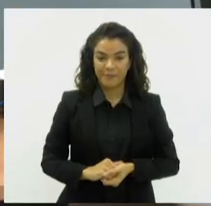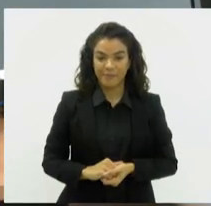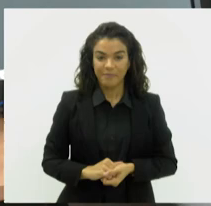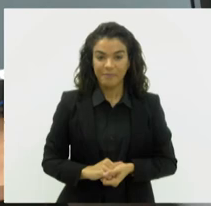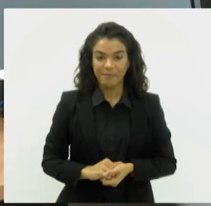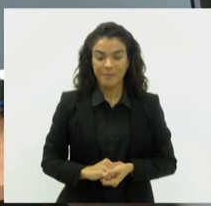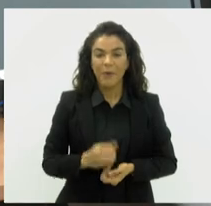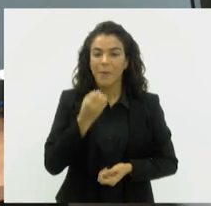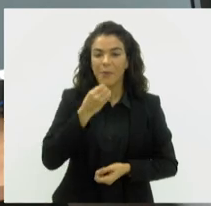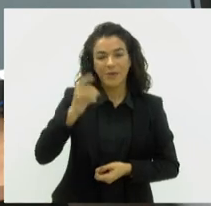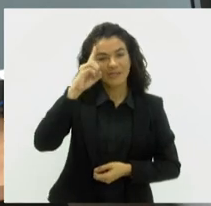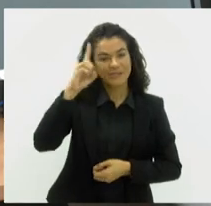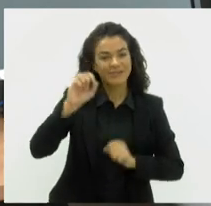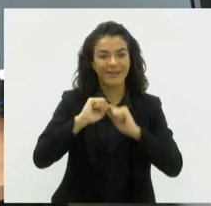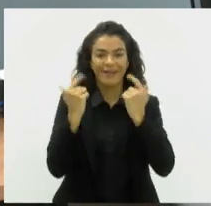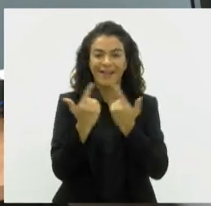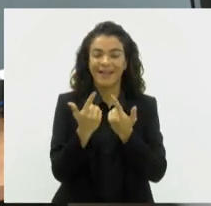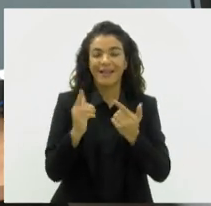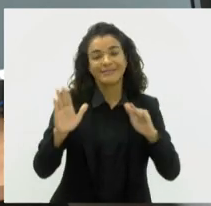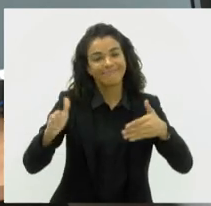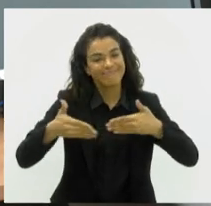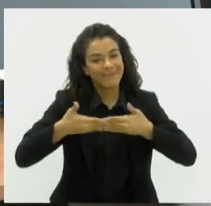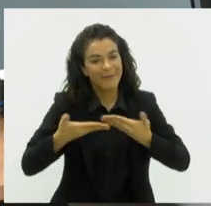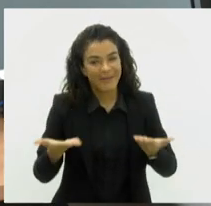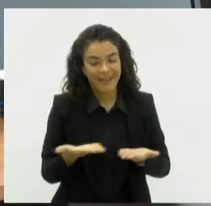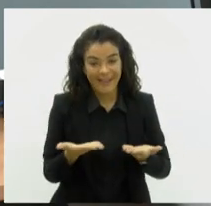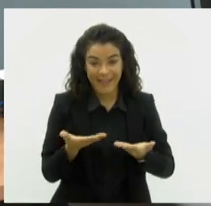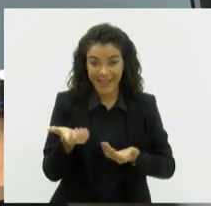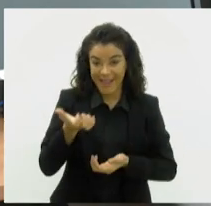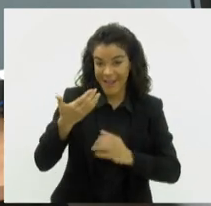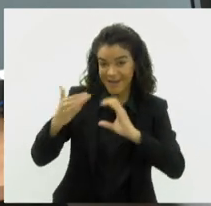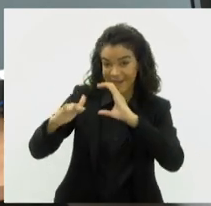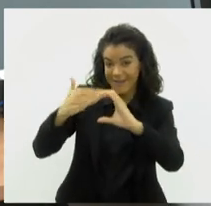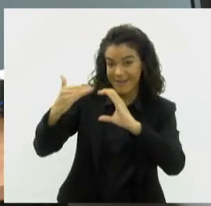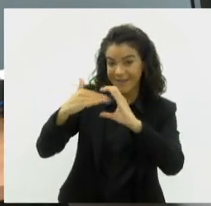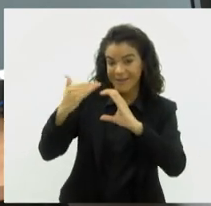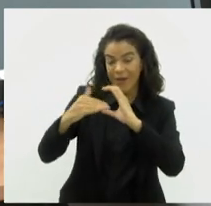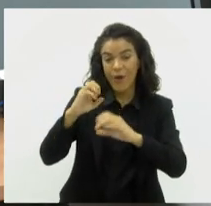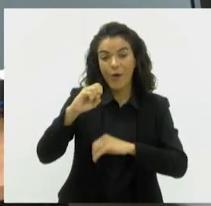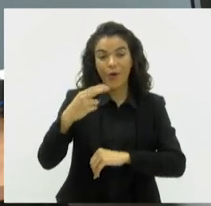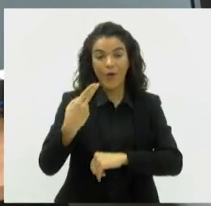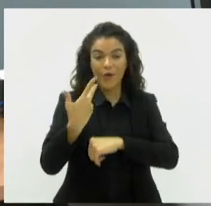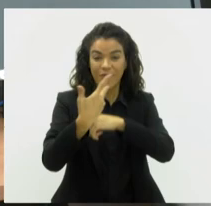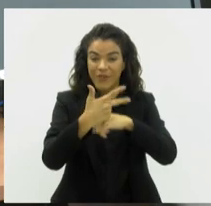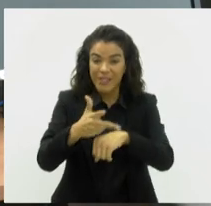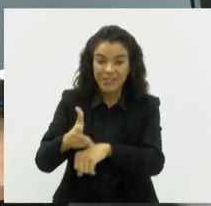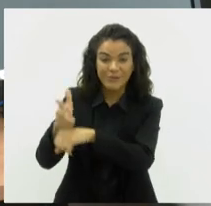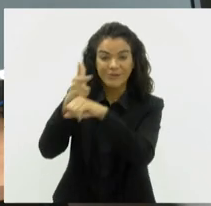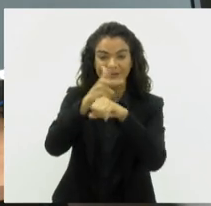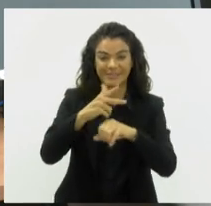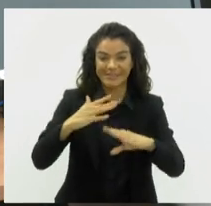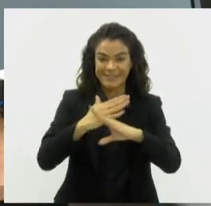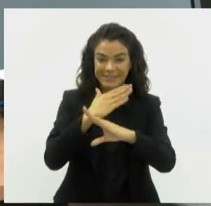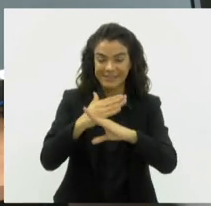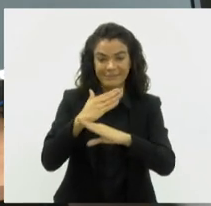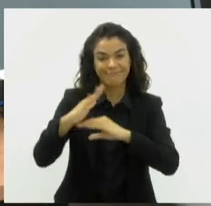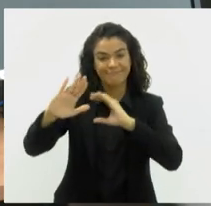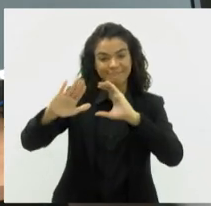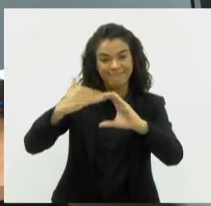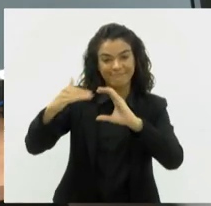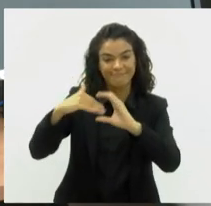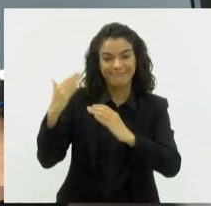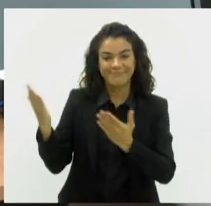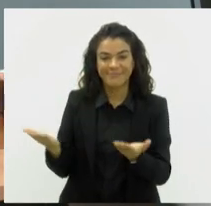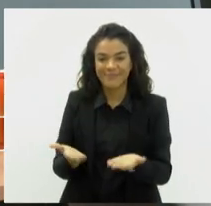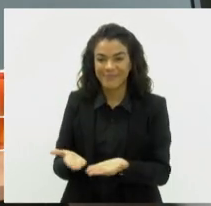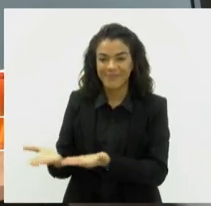O Bom Dia Alerje termina aqui. Se você quiser enviar sugestões ou vídeos aí da sua cidade, é só acessar o nosso e